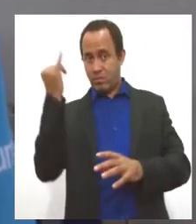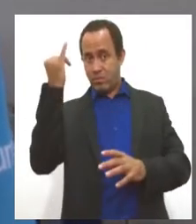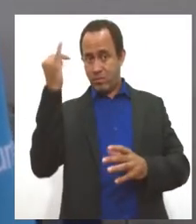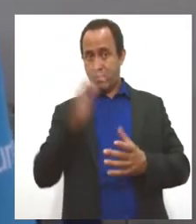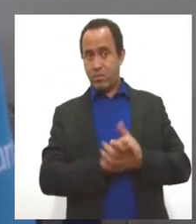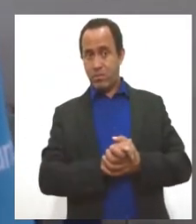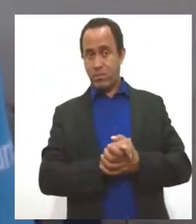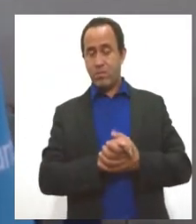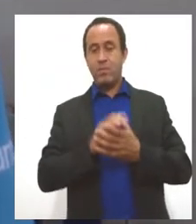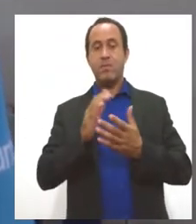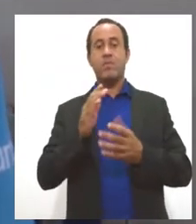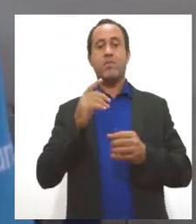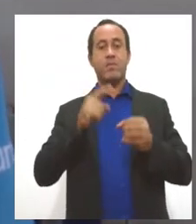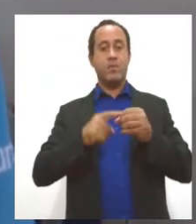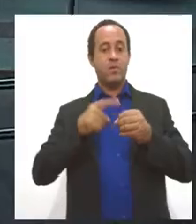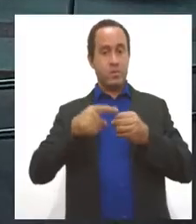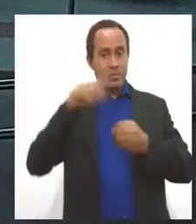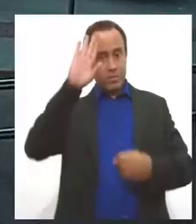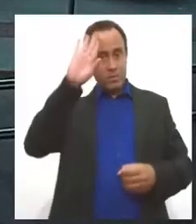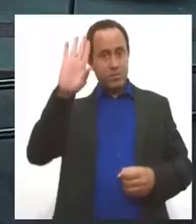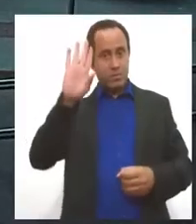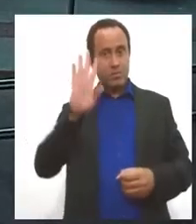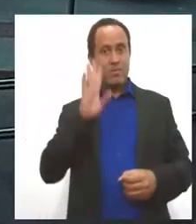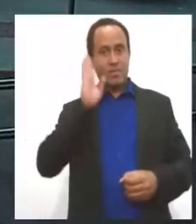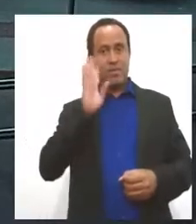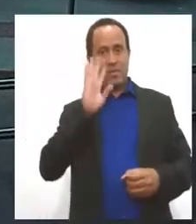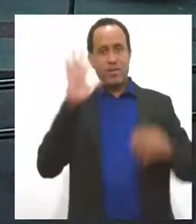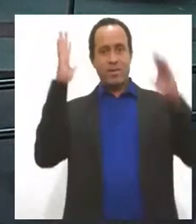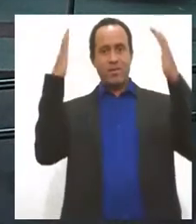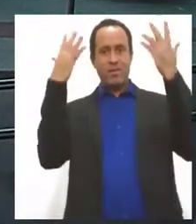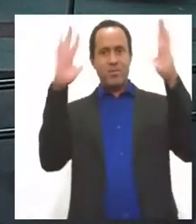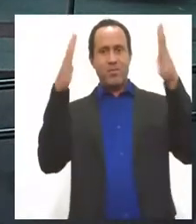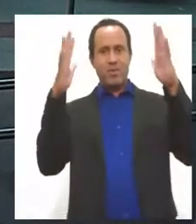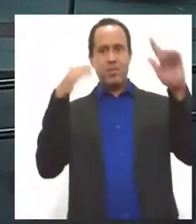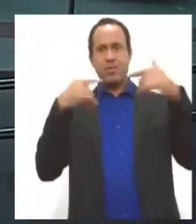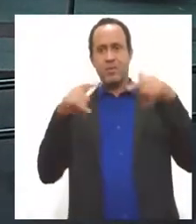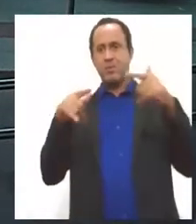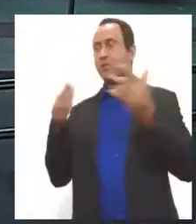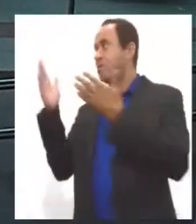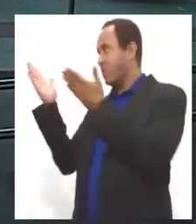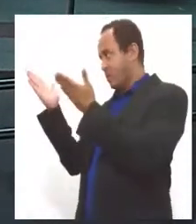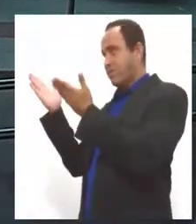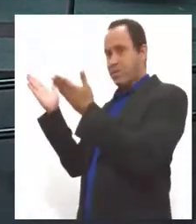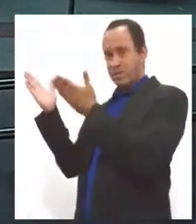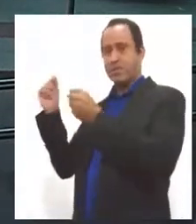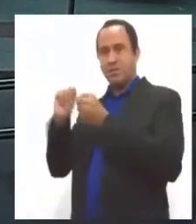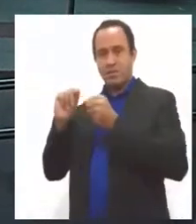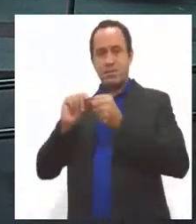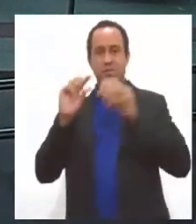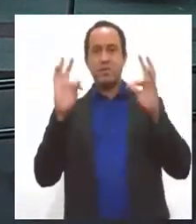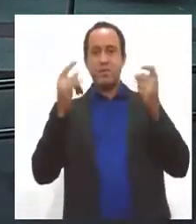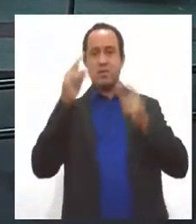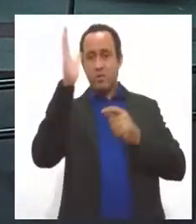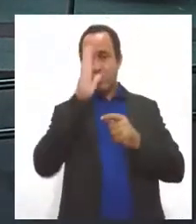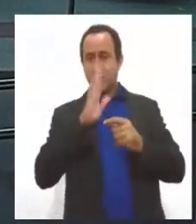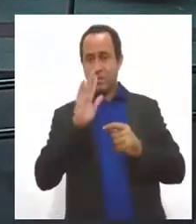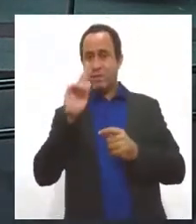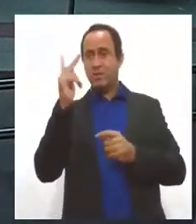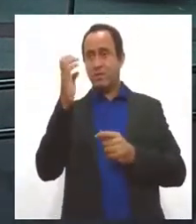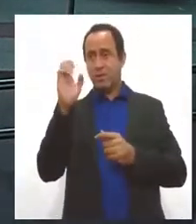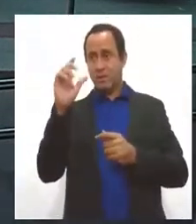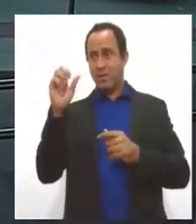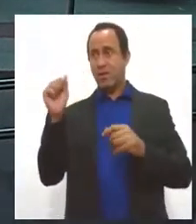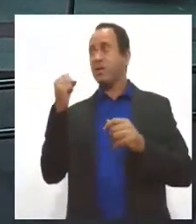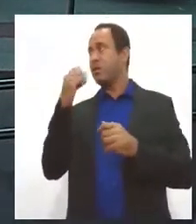alguns municípios de destaque. Que bacana. Parabéns pelo trabalho que vocês realizam aí em todo o Brasil, Helena. Sucesso para